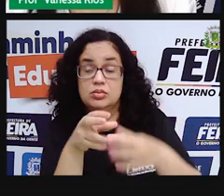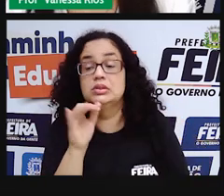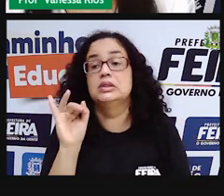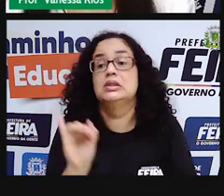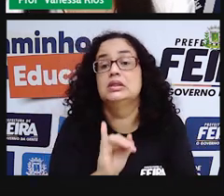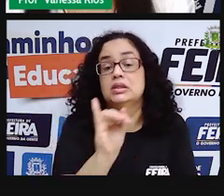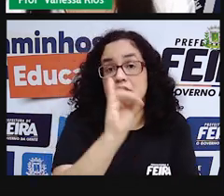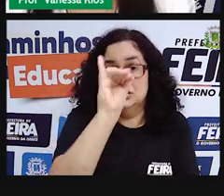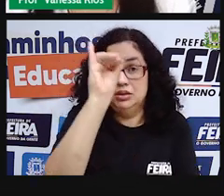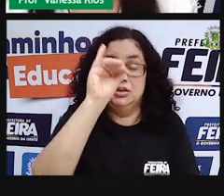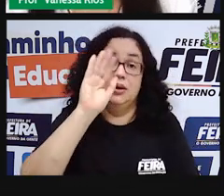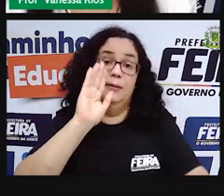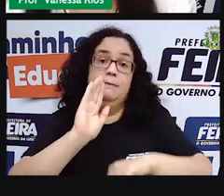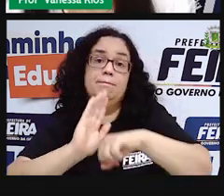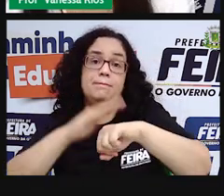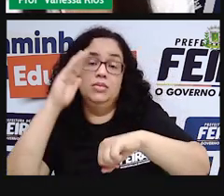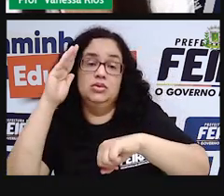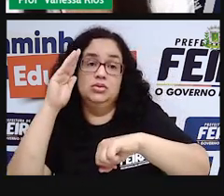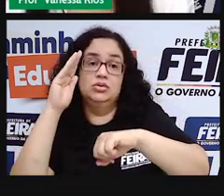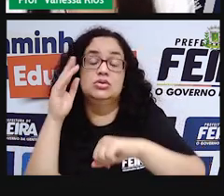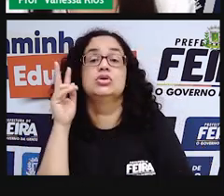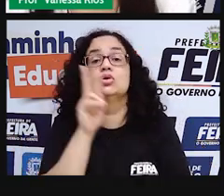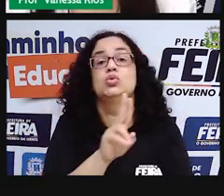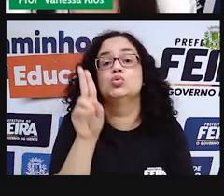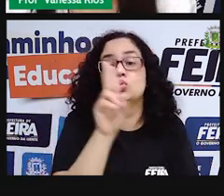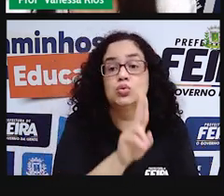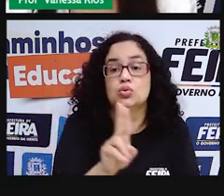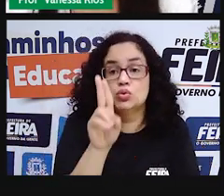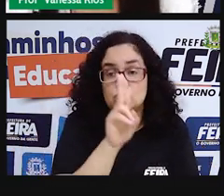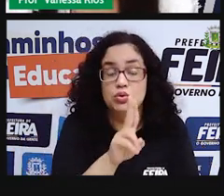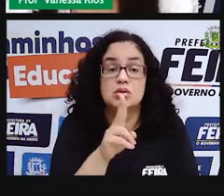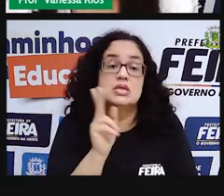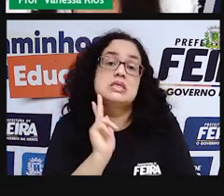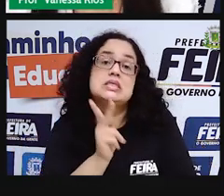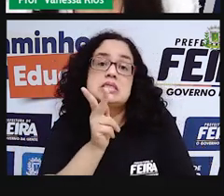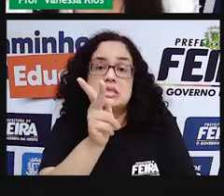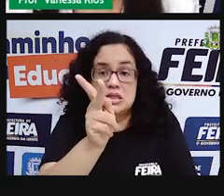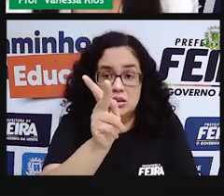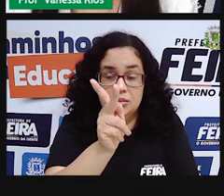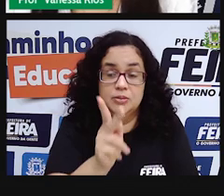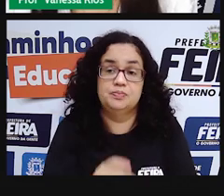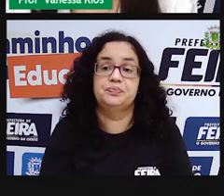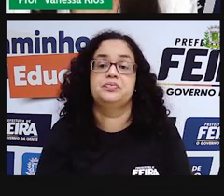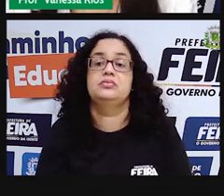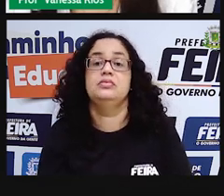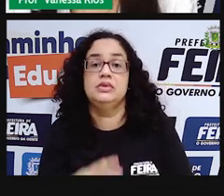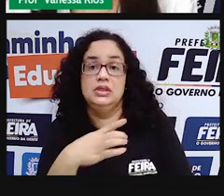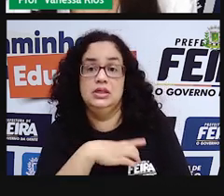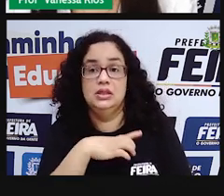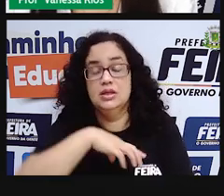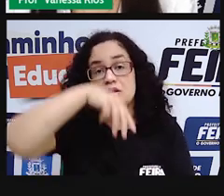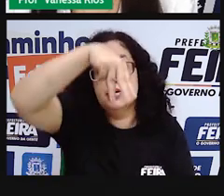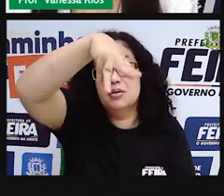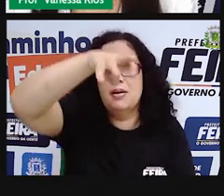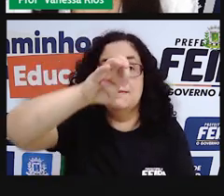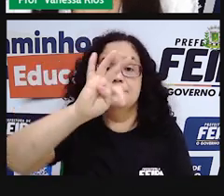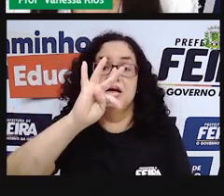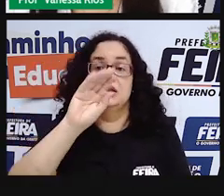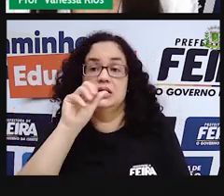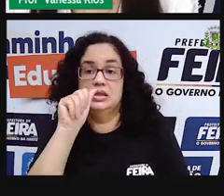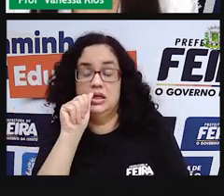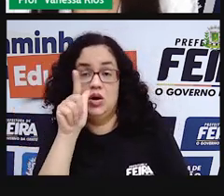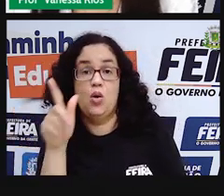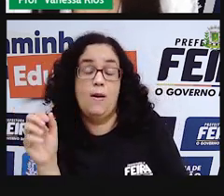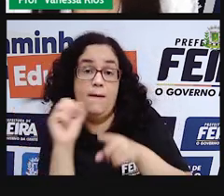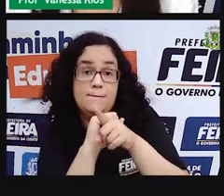mais se destacam entre aqueles que a gente utiliza cotidianamente. Então, temos aí os metais, temos também